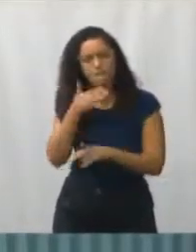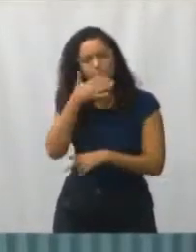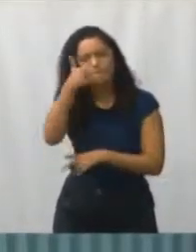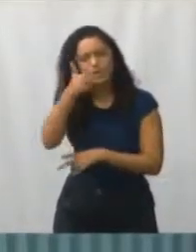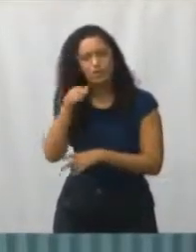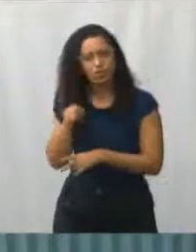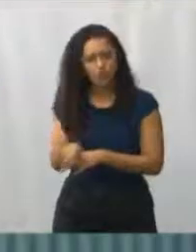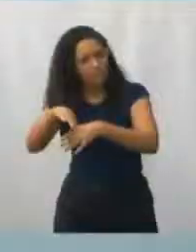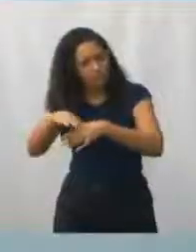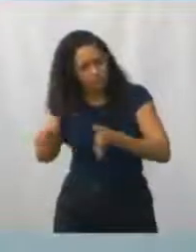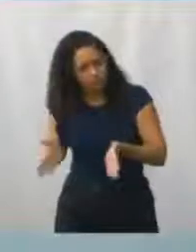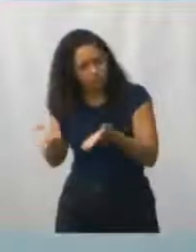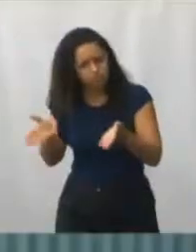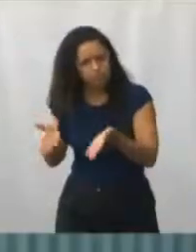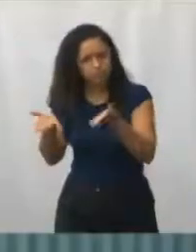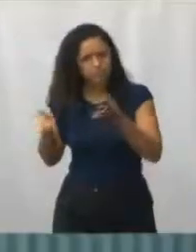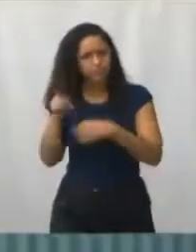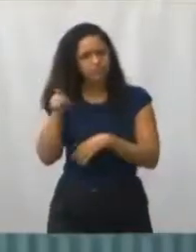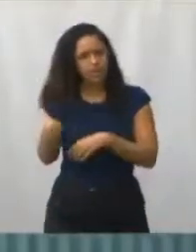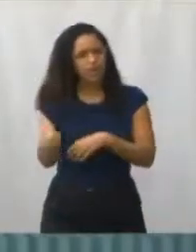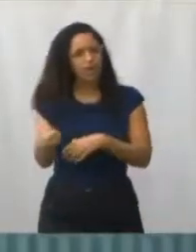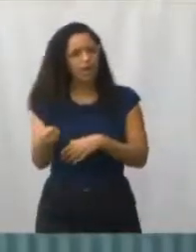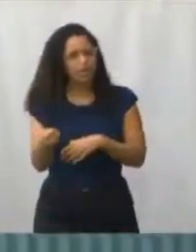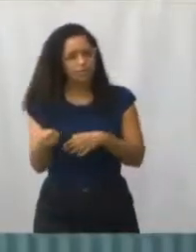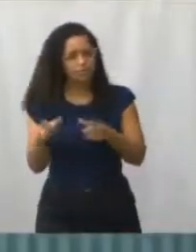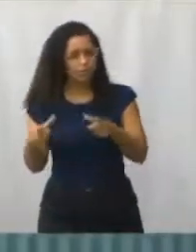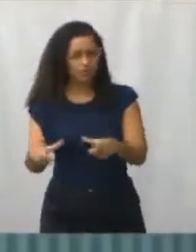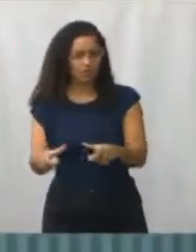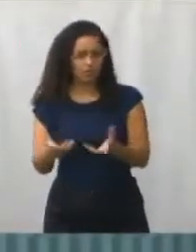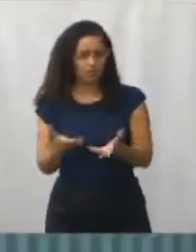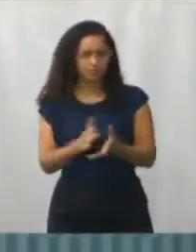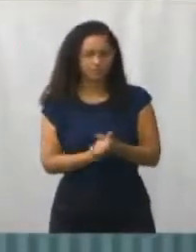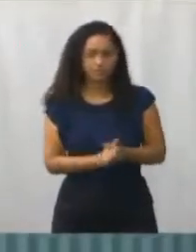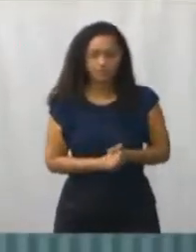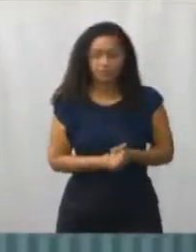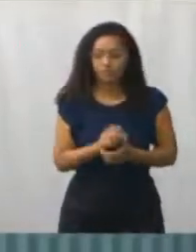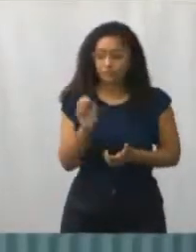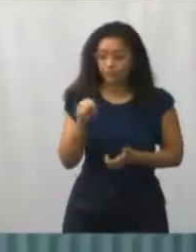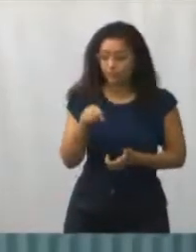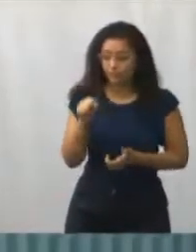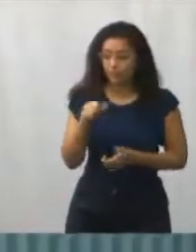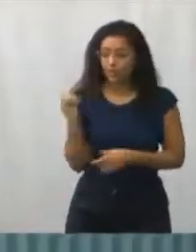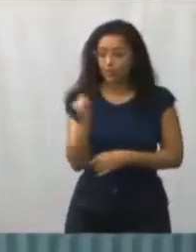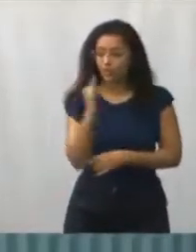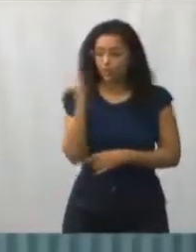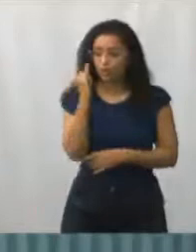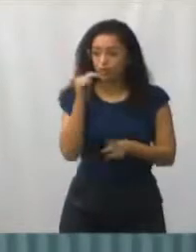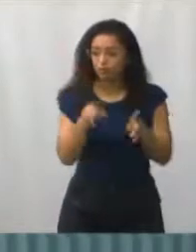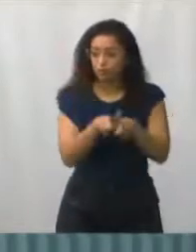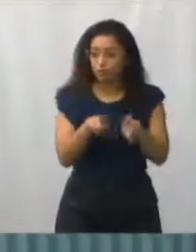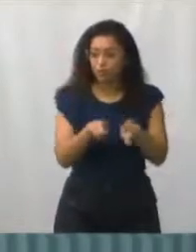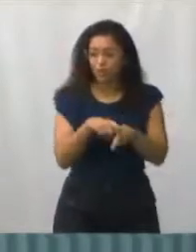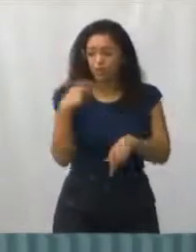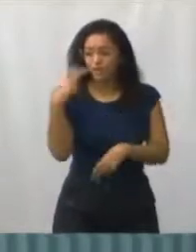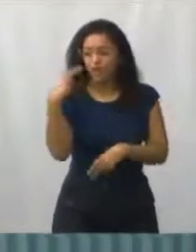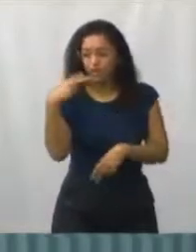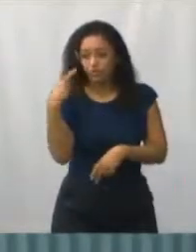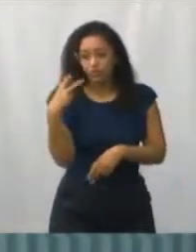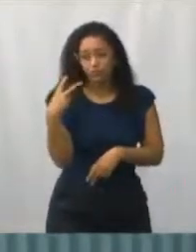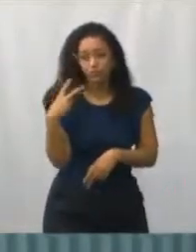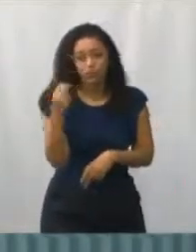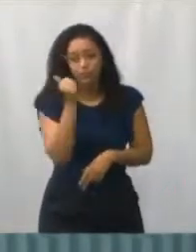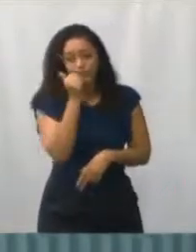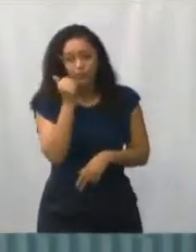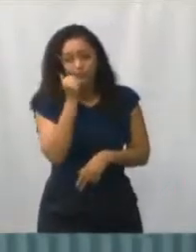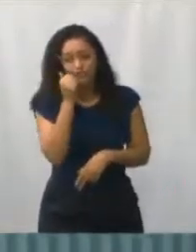trabalham ali na praça. E o importante, vereador Daninho, quando a gente vê projetos dessa natureza, assim como o SEC, que é o Serviço de Engajamento